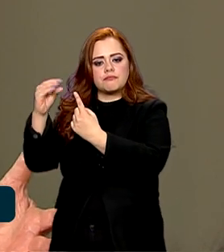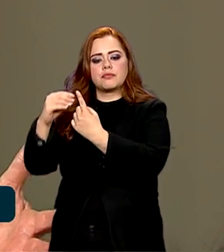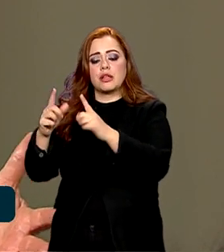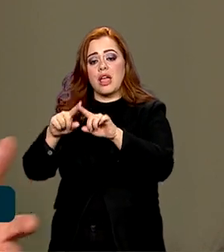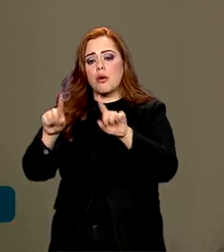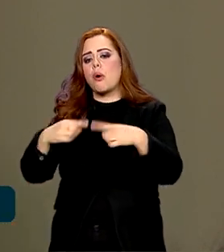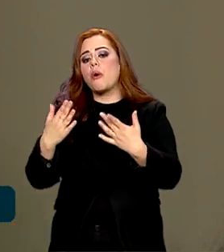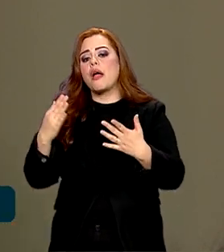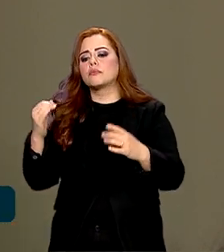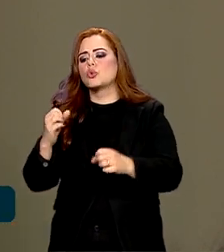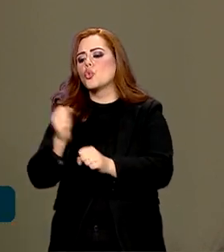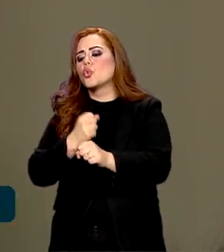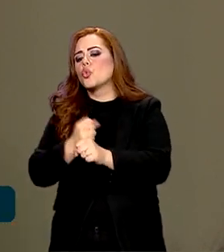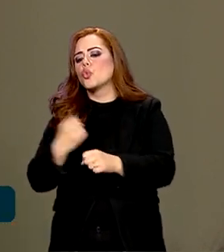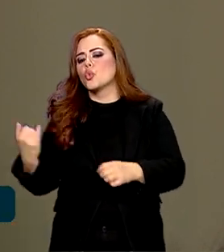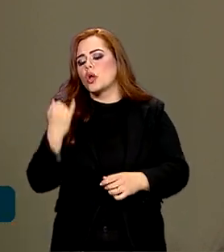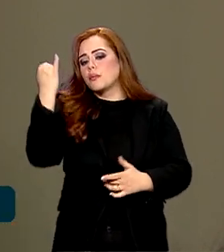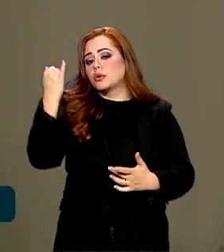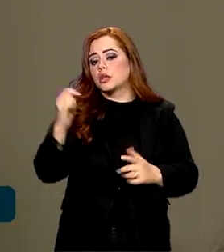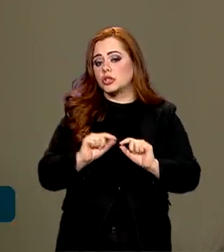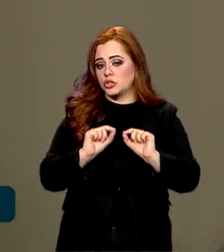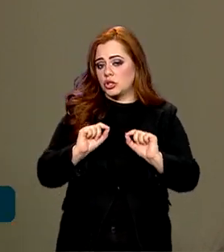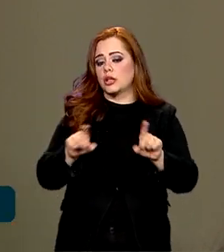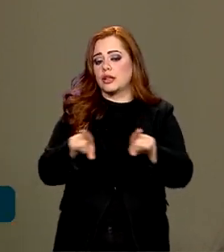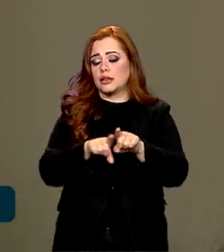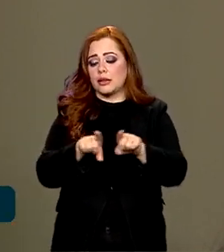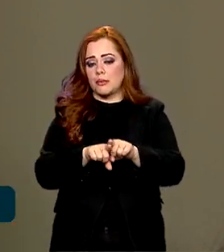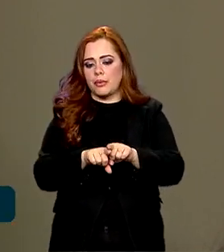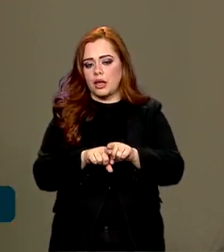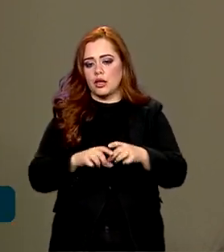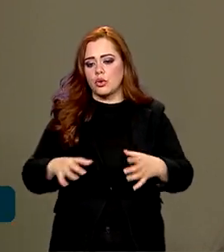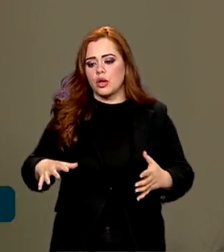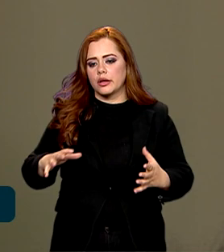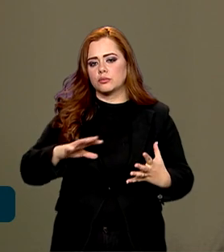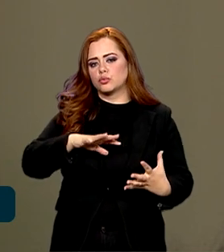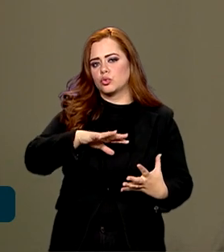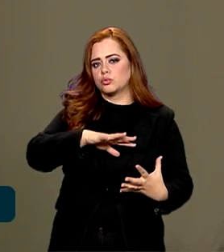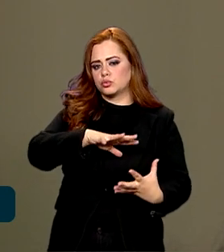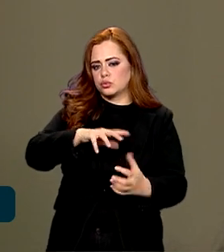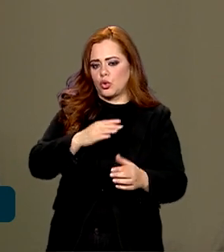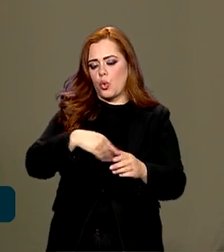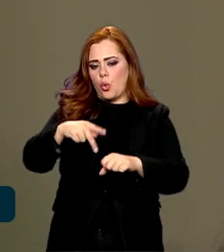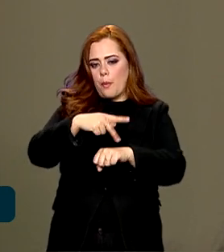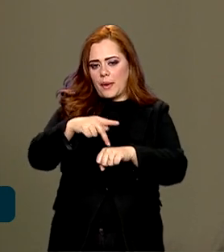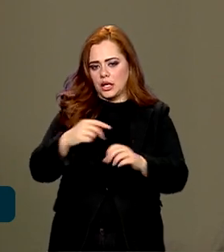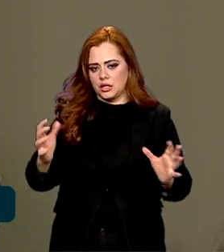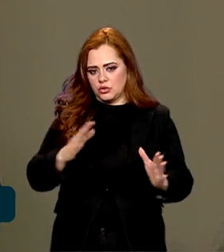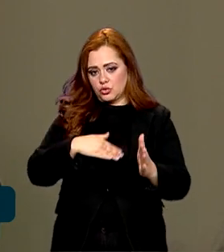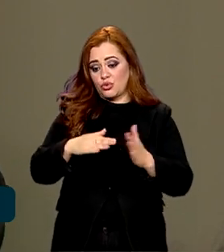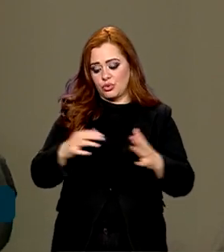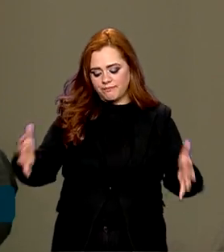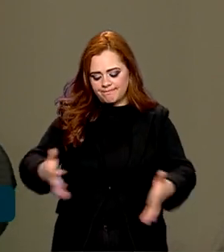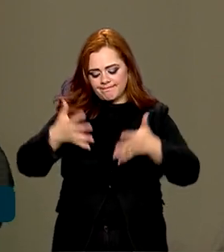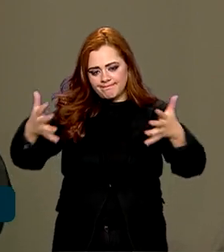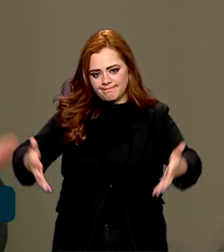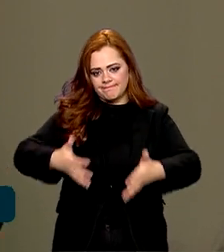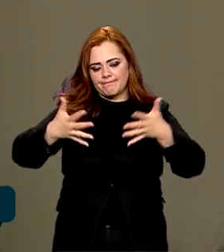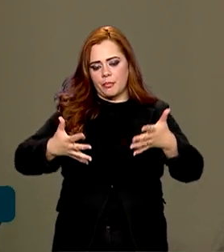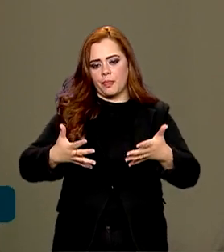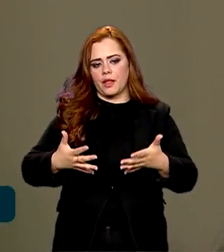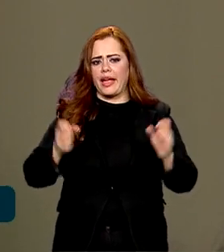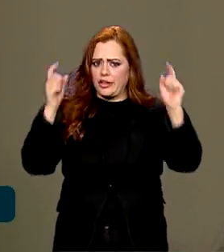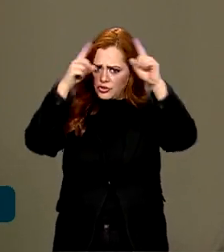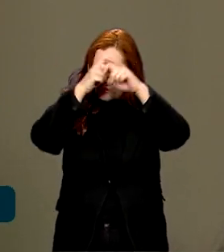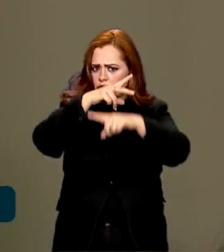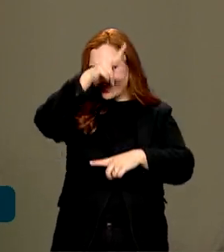mais importantes, né? E com isso ganha todo o país. Agora, fica difícil quando você vê um prefeito, um governador que não adere ao